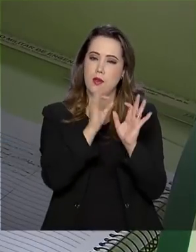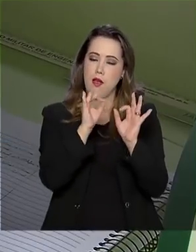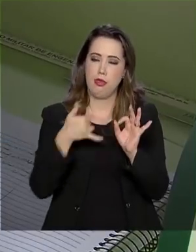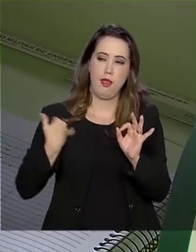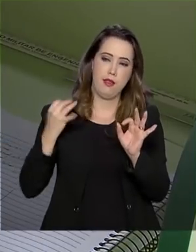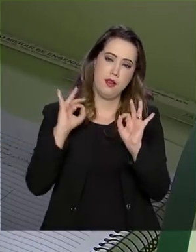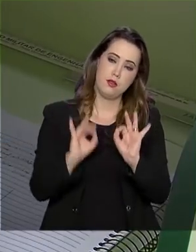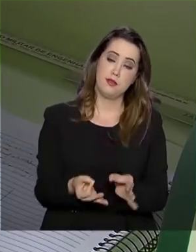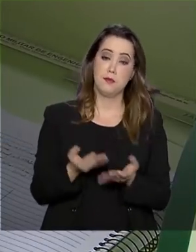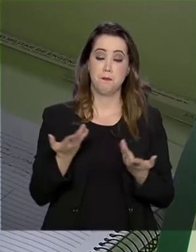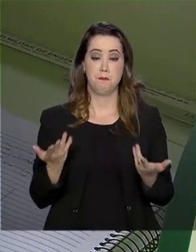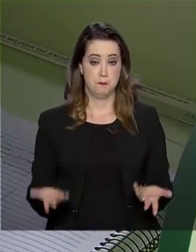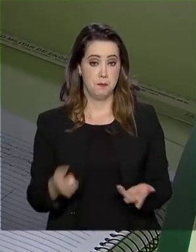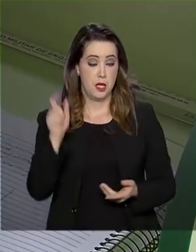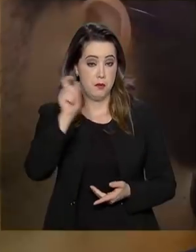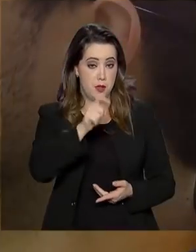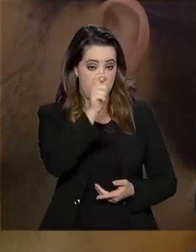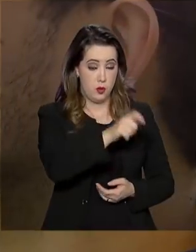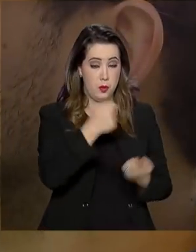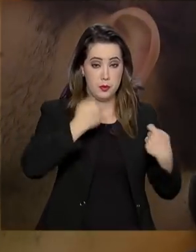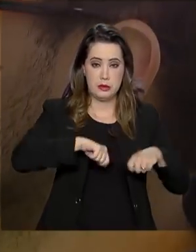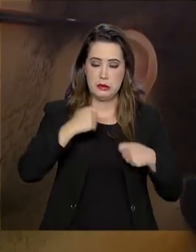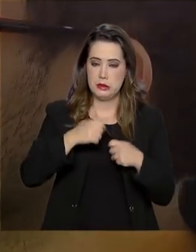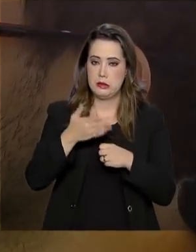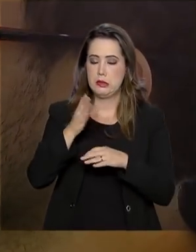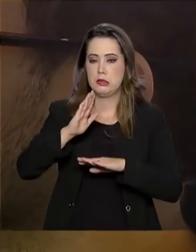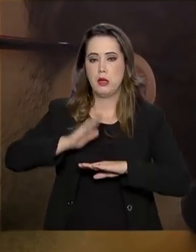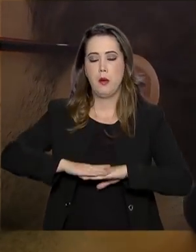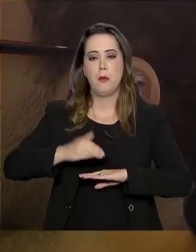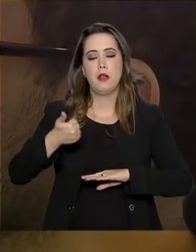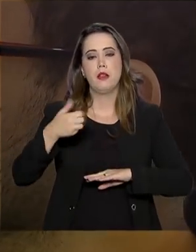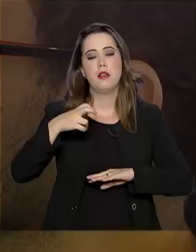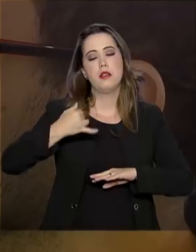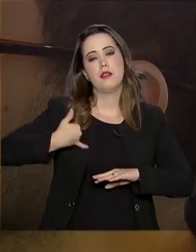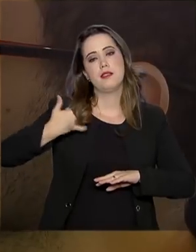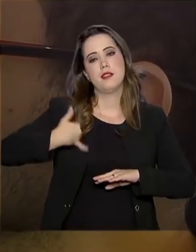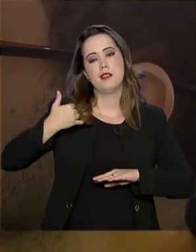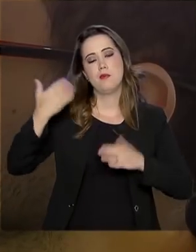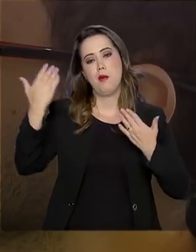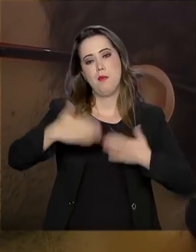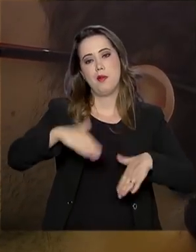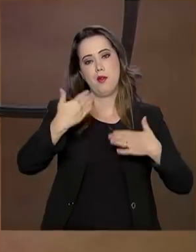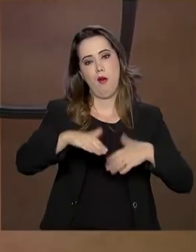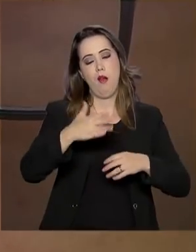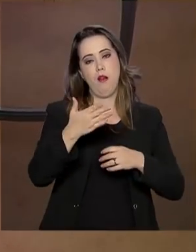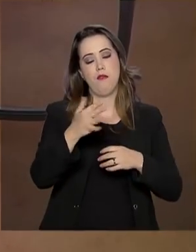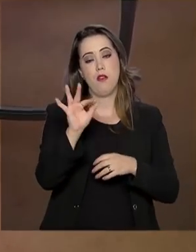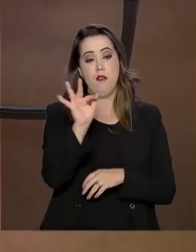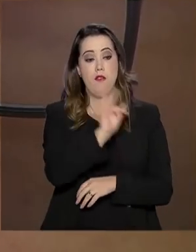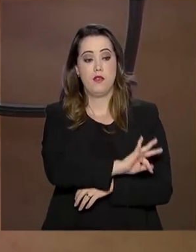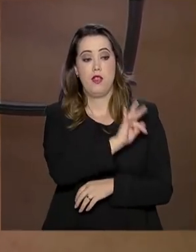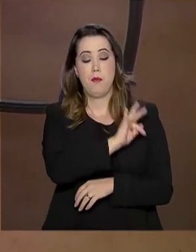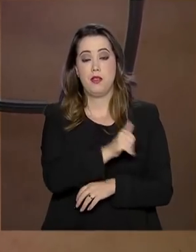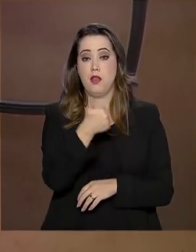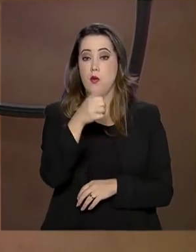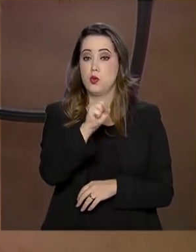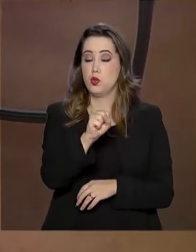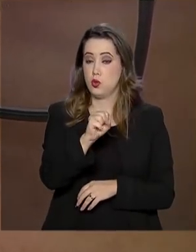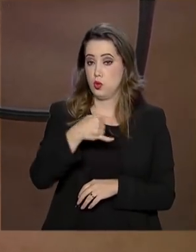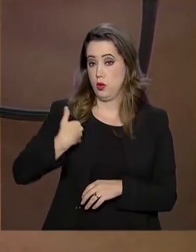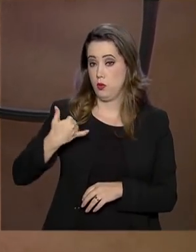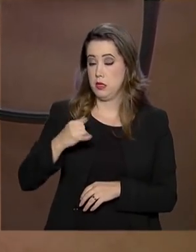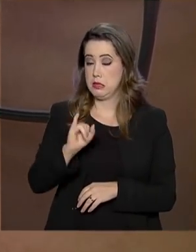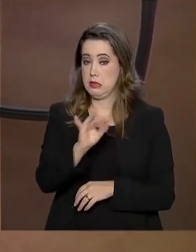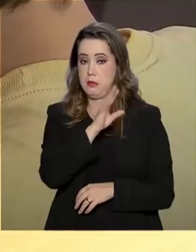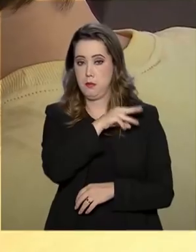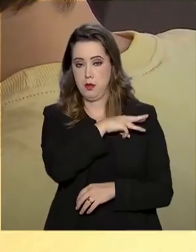participar, o candidato deve ter, no mínimo, 15 anos para as provas do ensino fundamental e 18 anos para